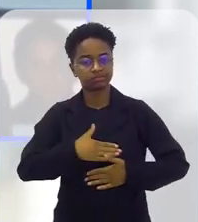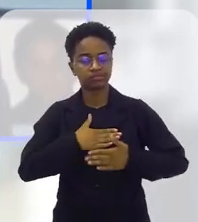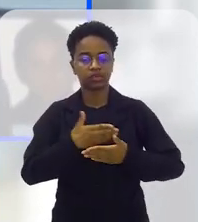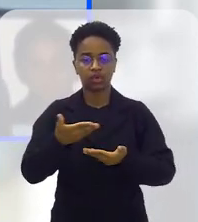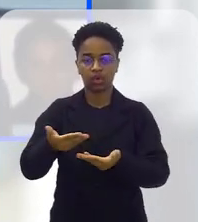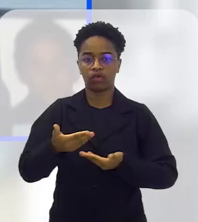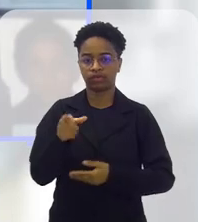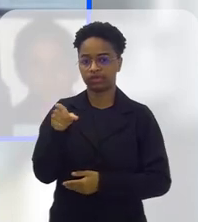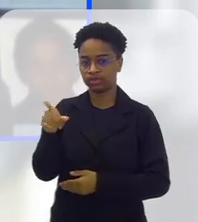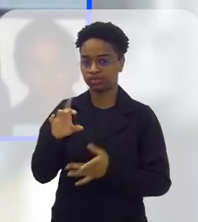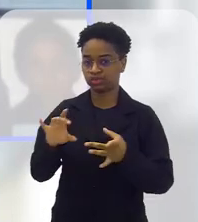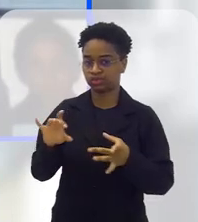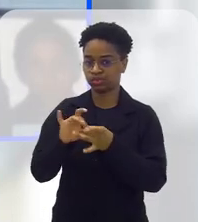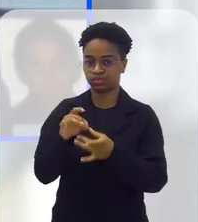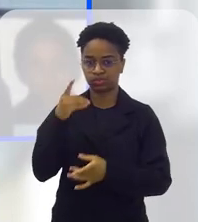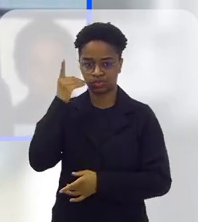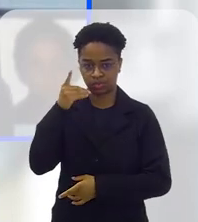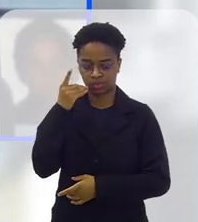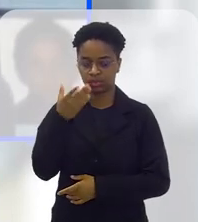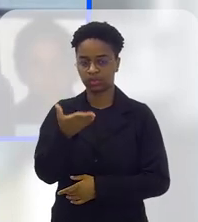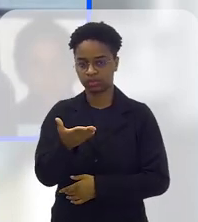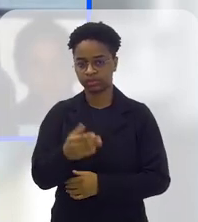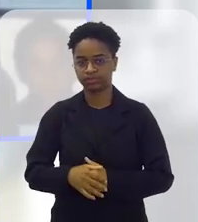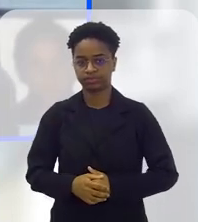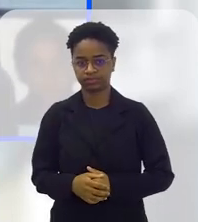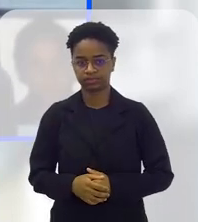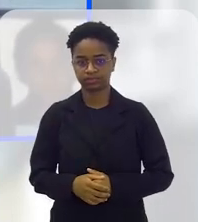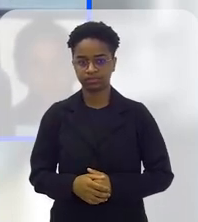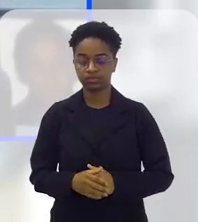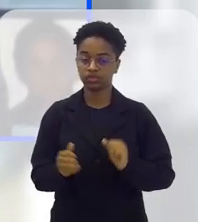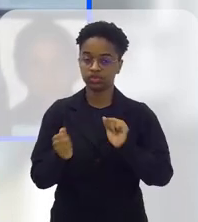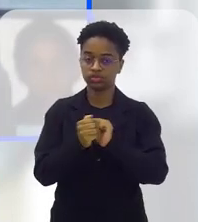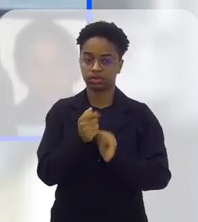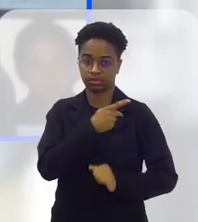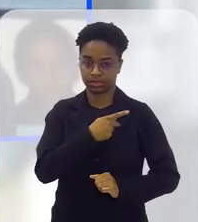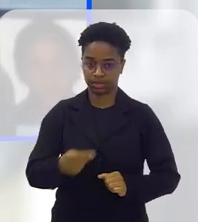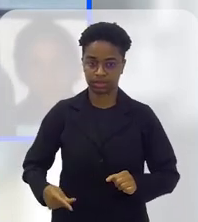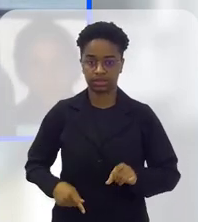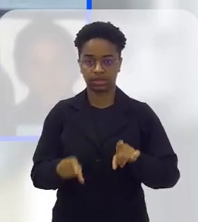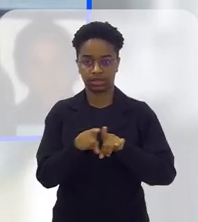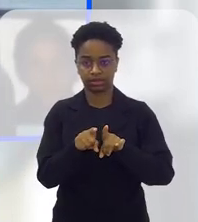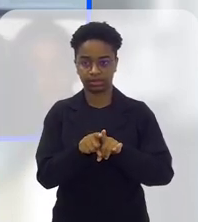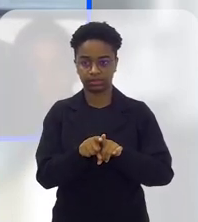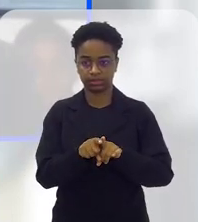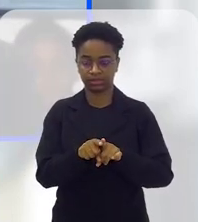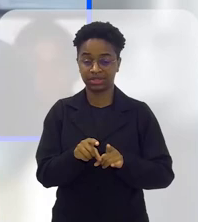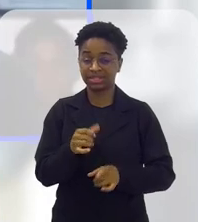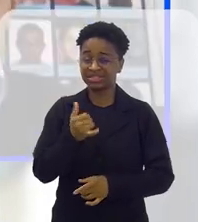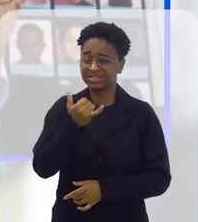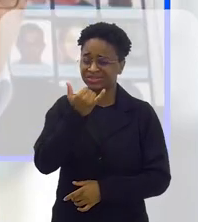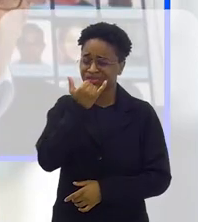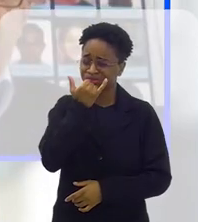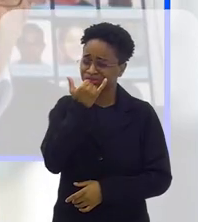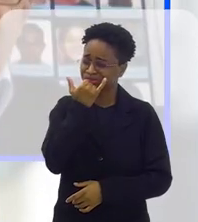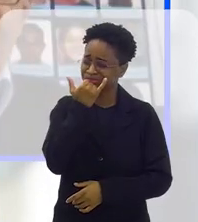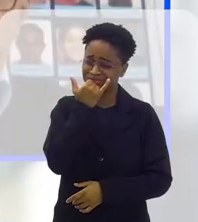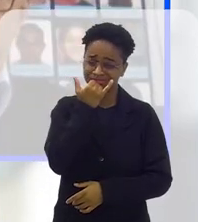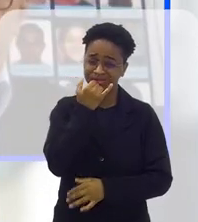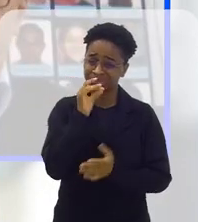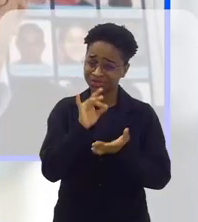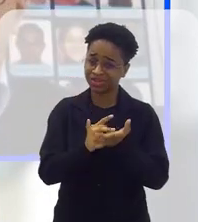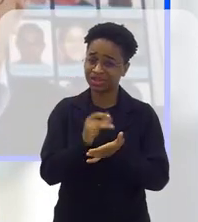vai ter o prazer de estar convidando o senhor aqui para estar junto conosco aqui, junto com a nossa presidente. Luizinho, desculpa...